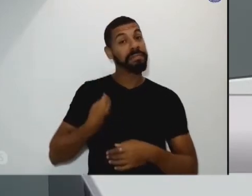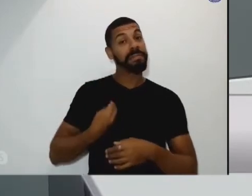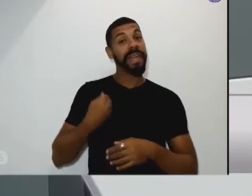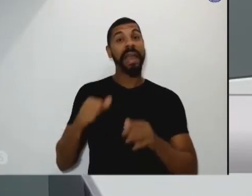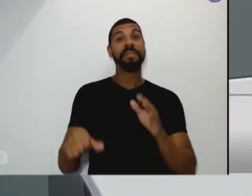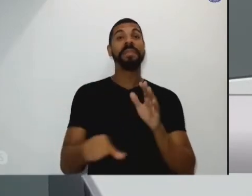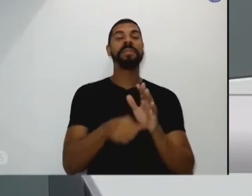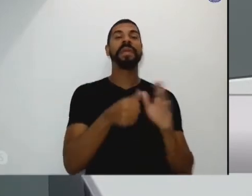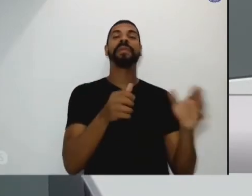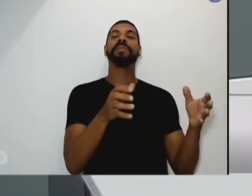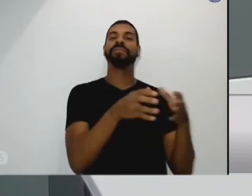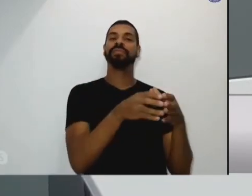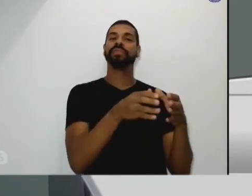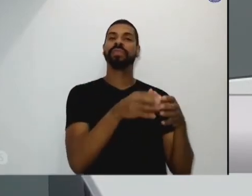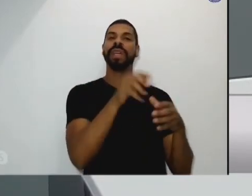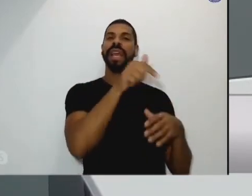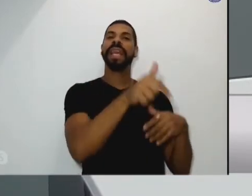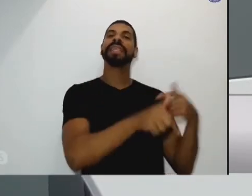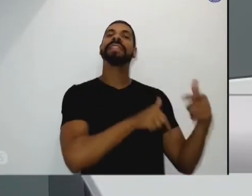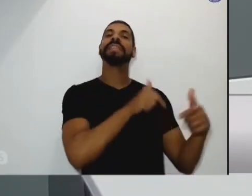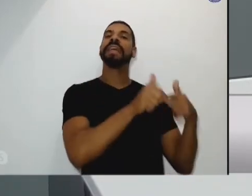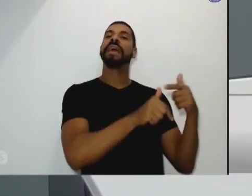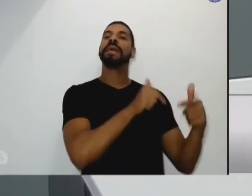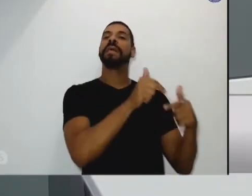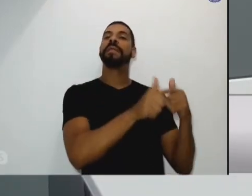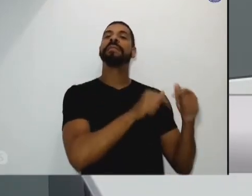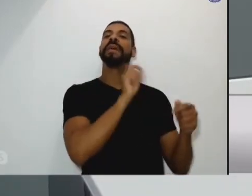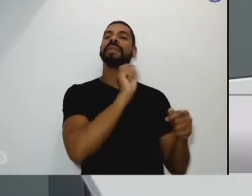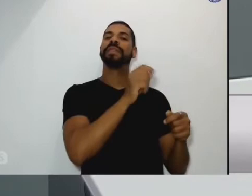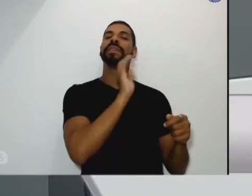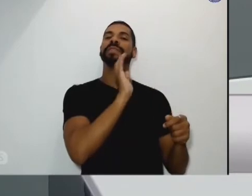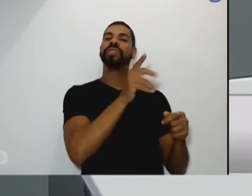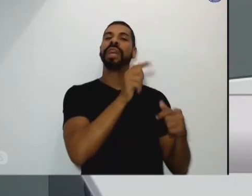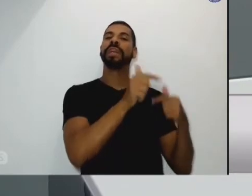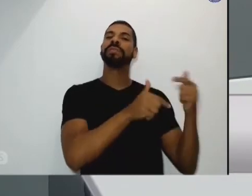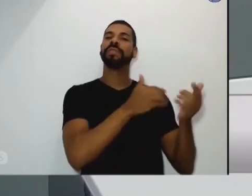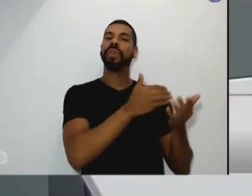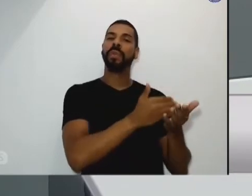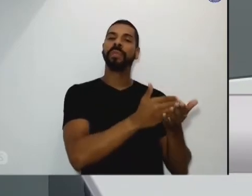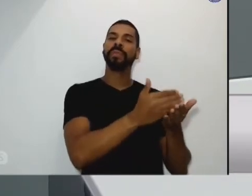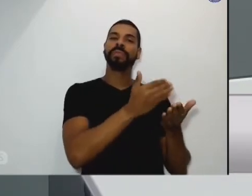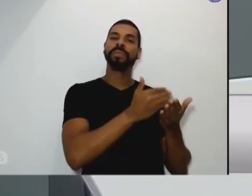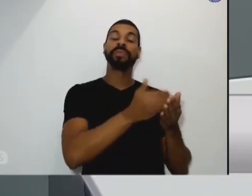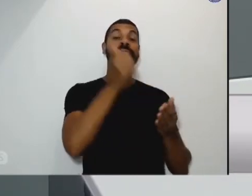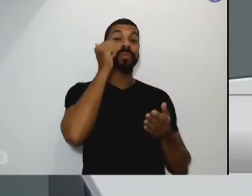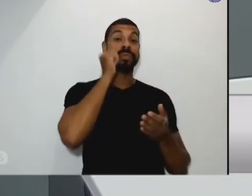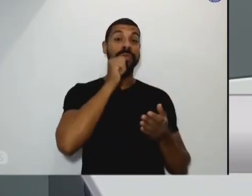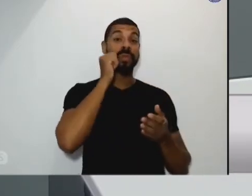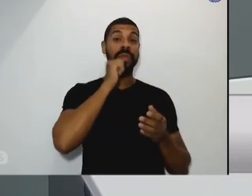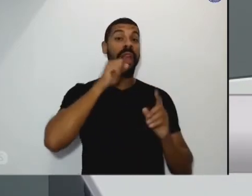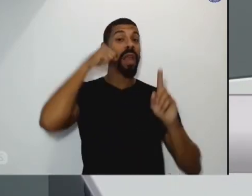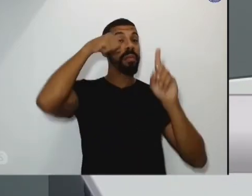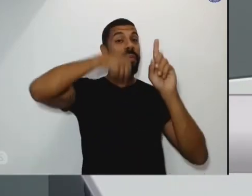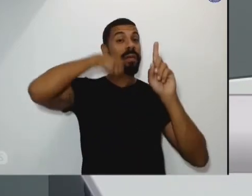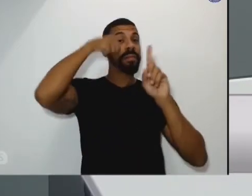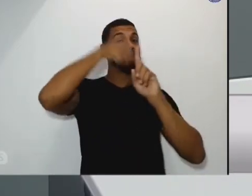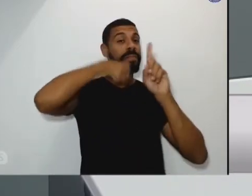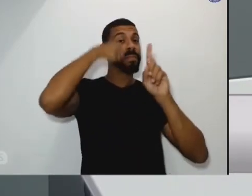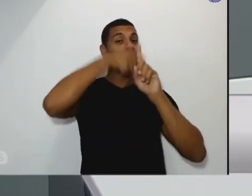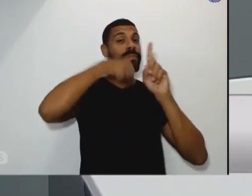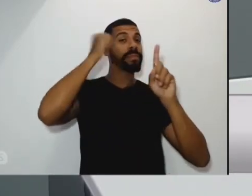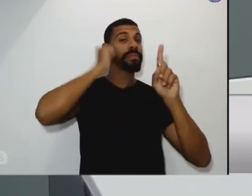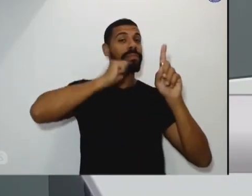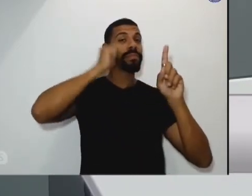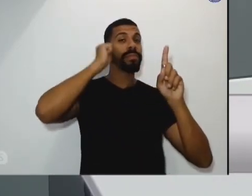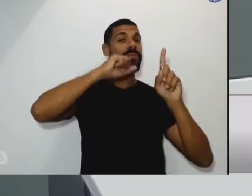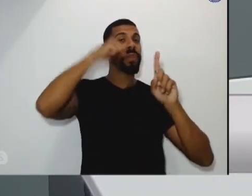trabalho né que importante que já iniciou com as mulheres vítimas de violência que já vem desde aquela época e hoje a